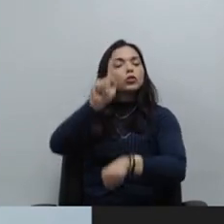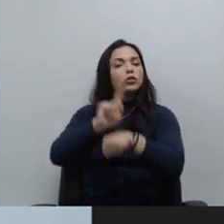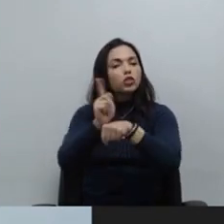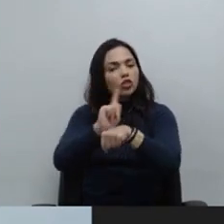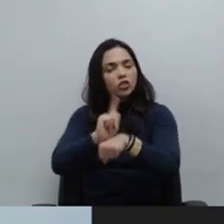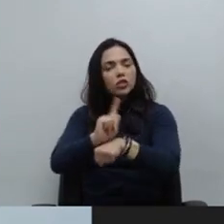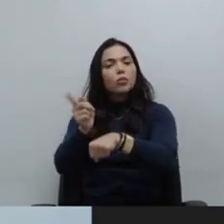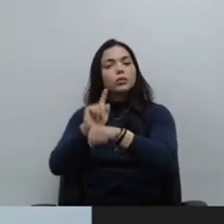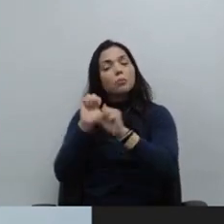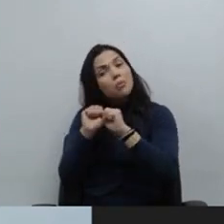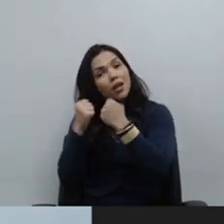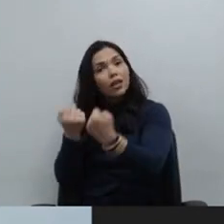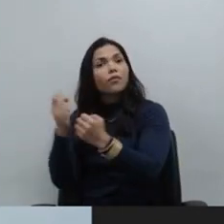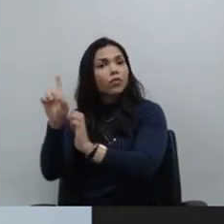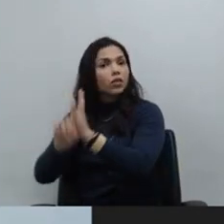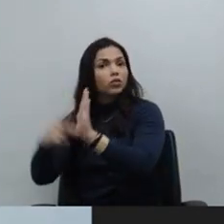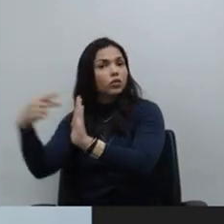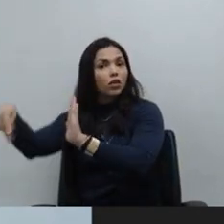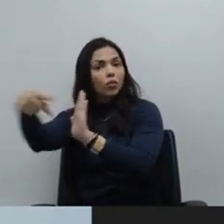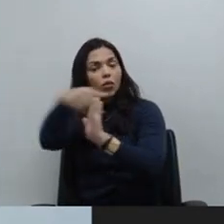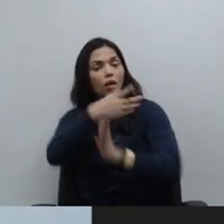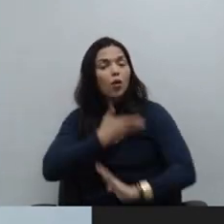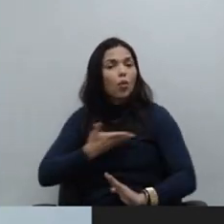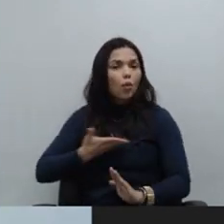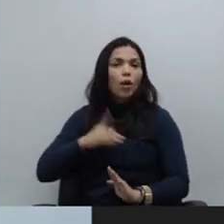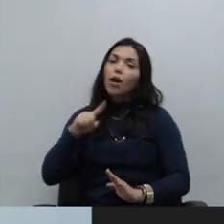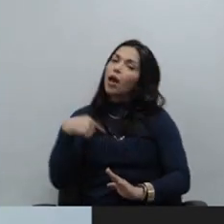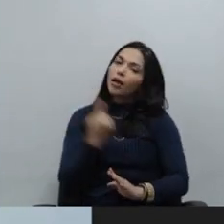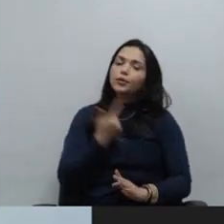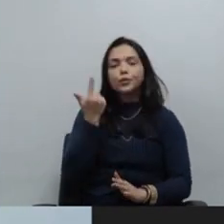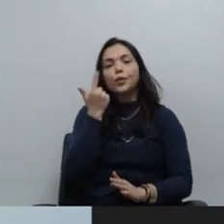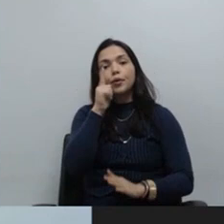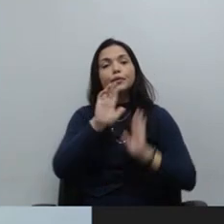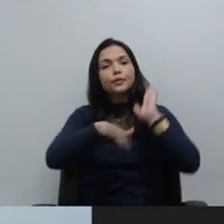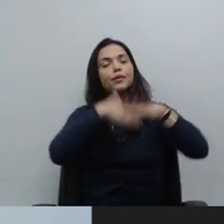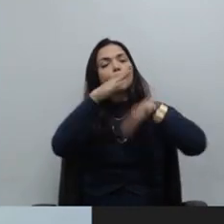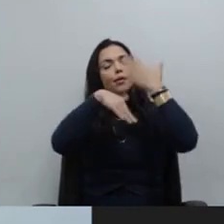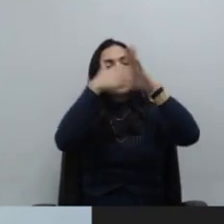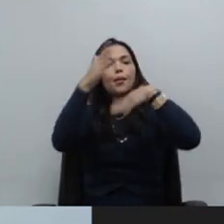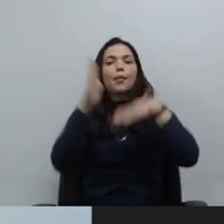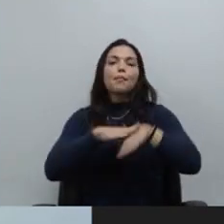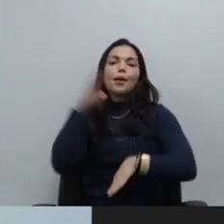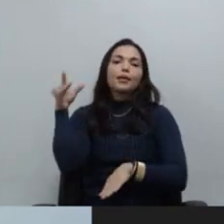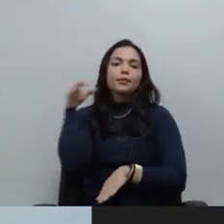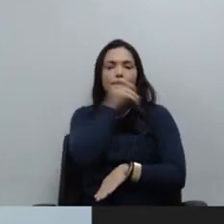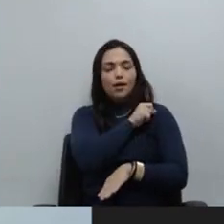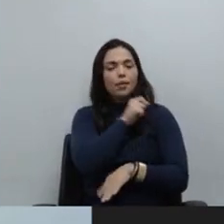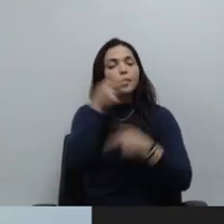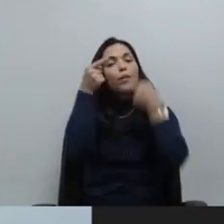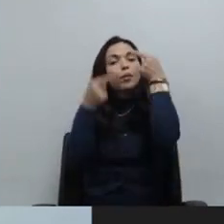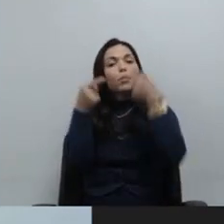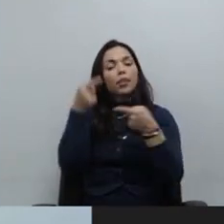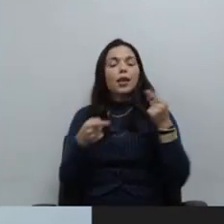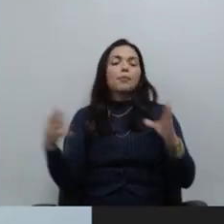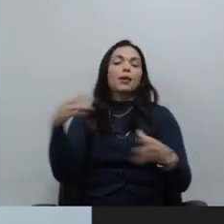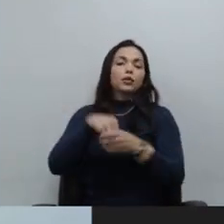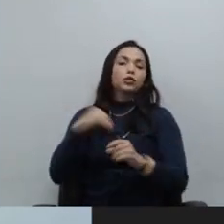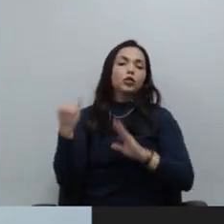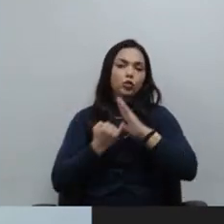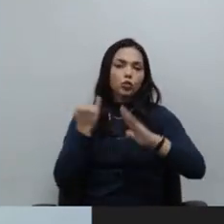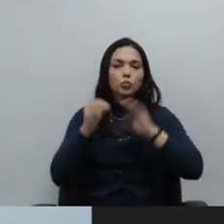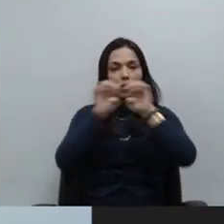nossos colegas, eu acredito que a gente poderia avançar de uma maneira muito mais profícua nos debates institucionais e